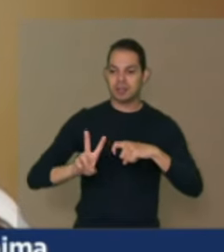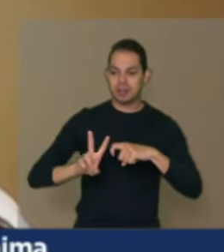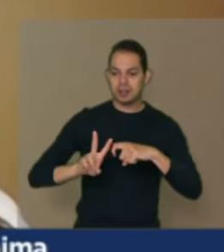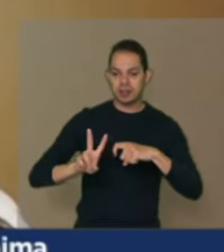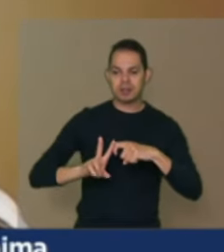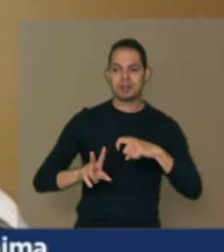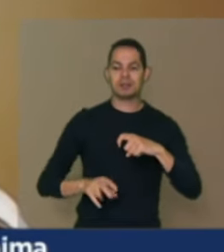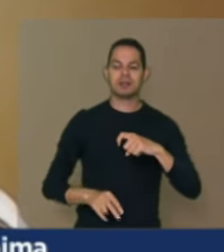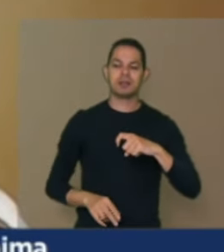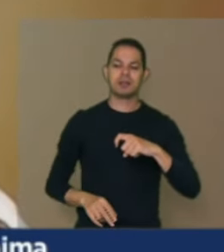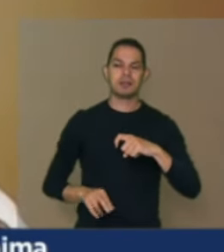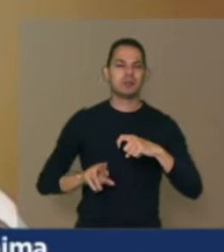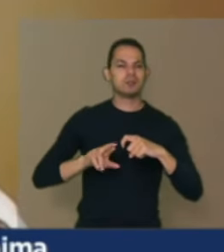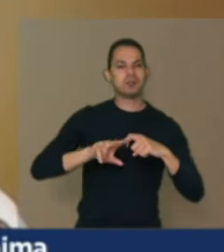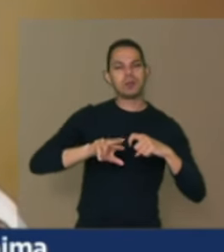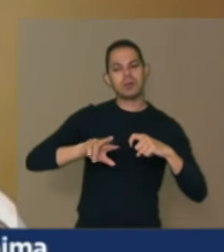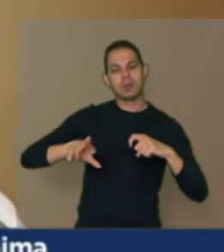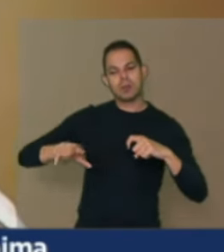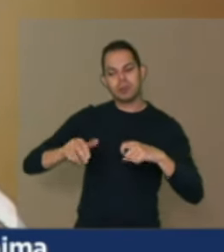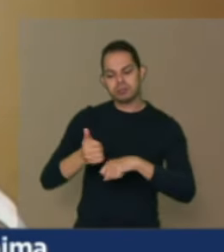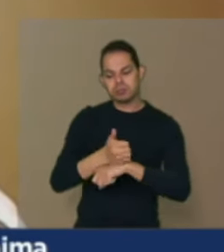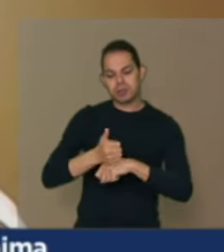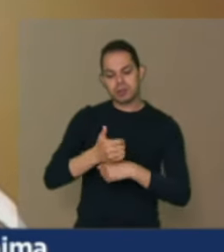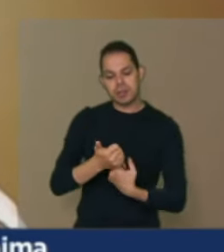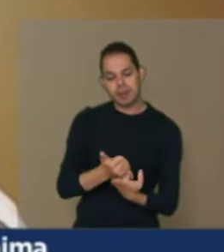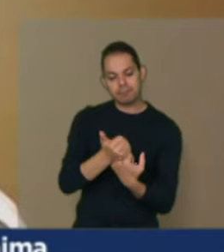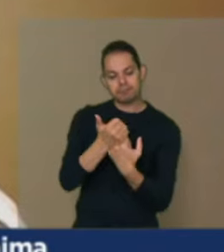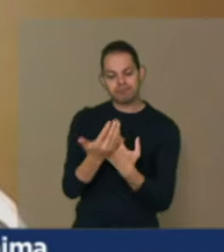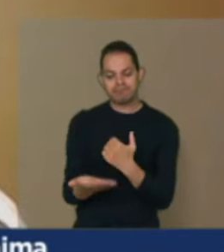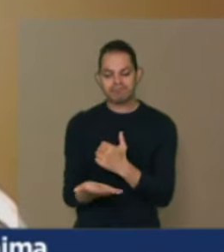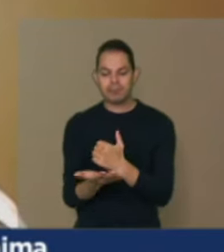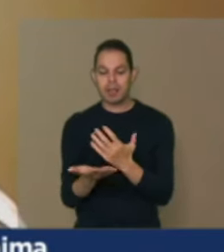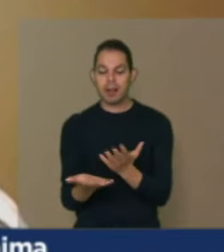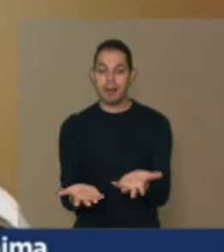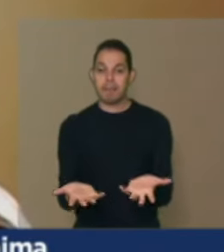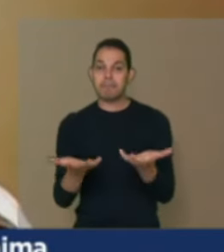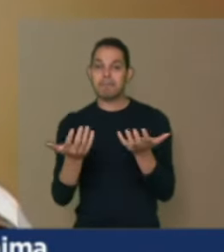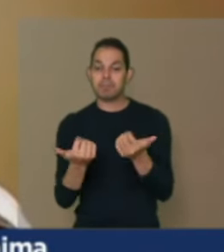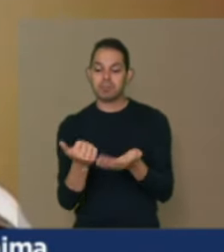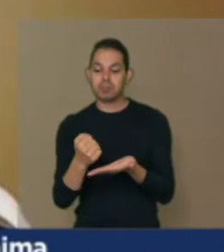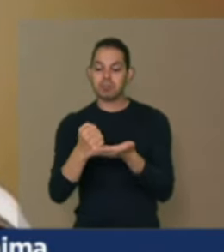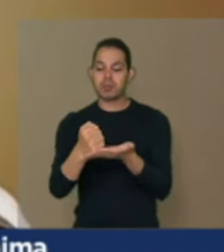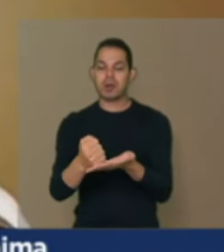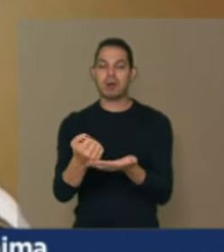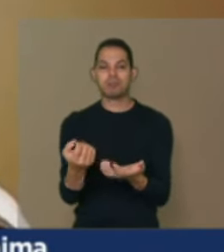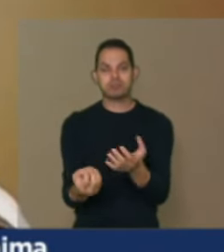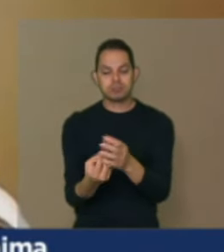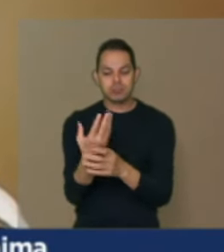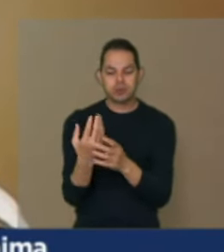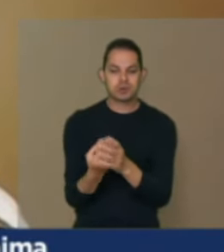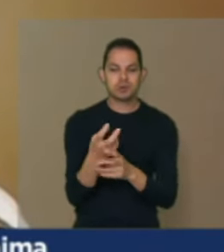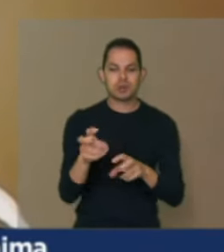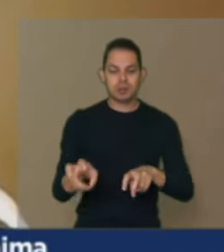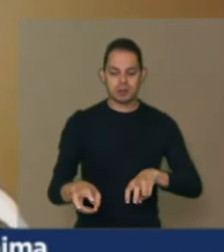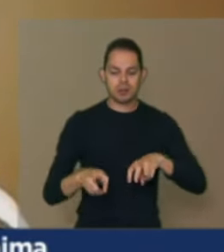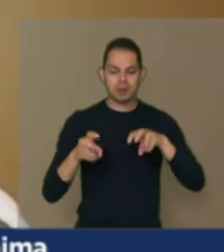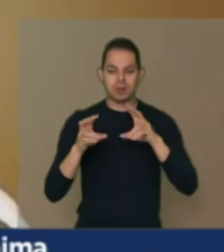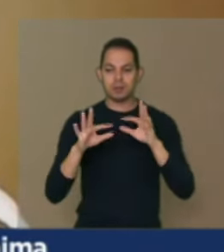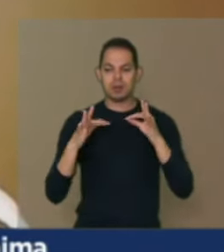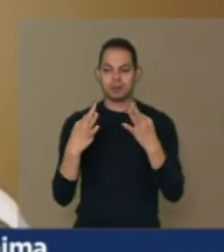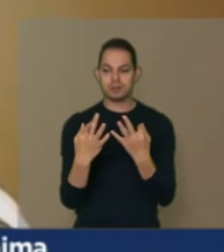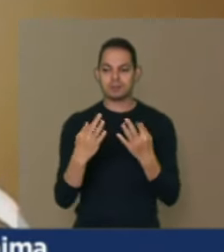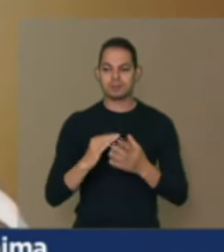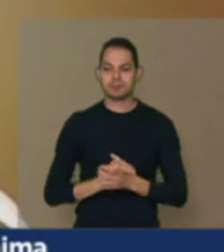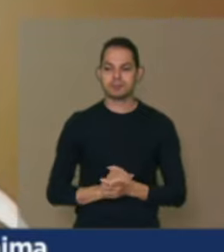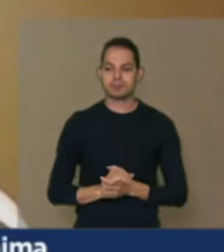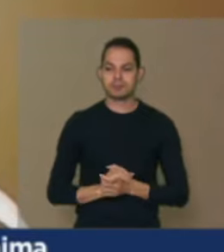e outros que vão apoiar essa produção essa agricultura familiar eu olhei o tempo mas ainda estou com um